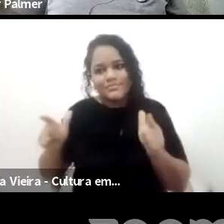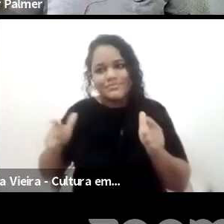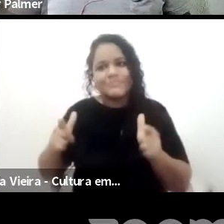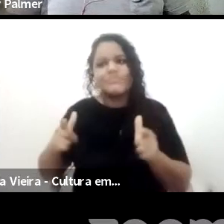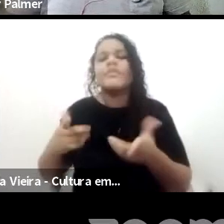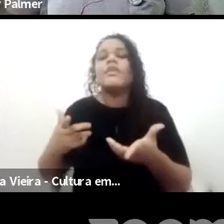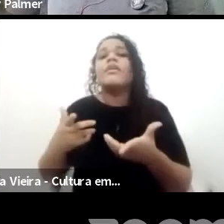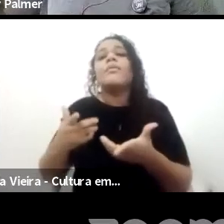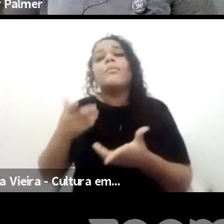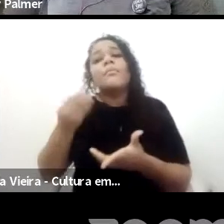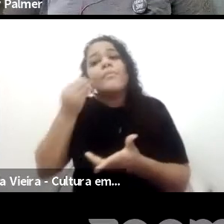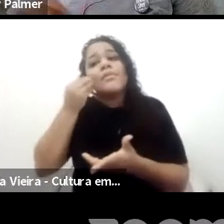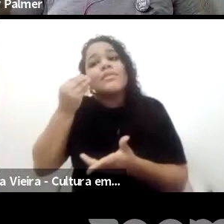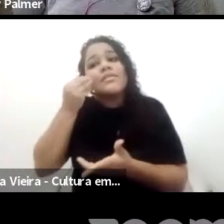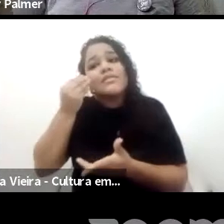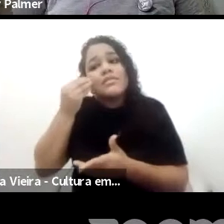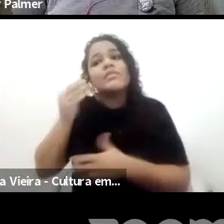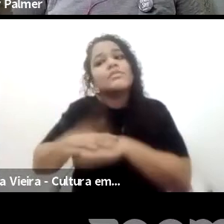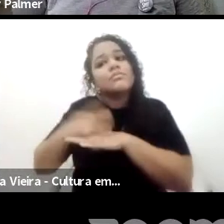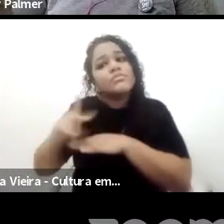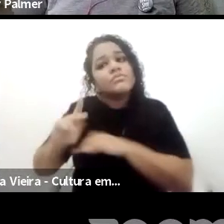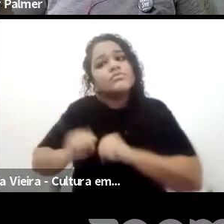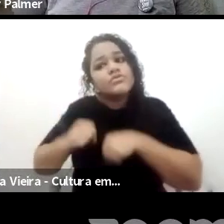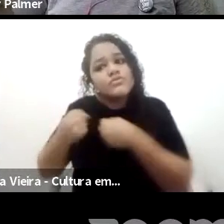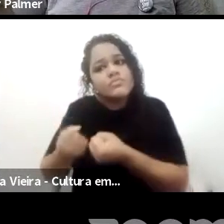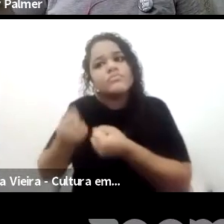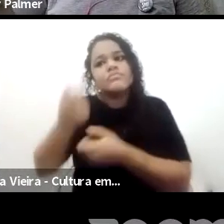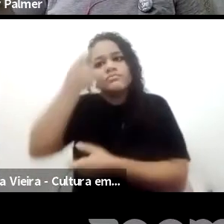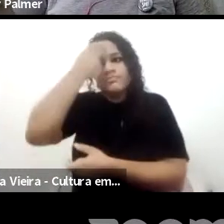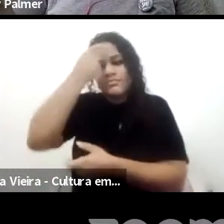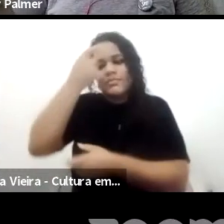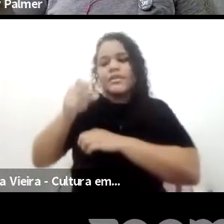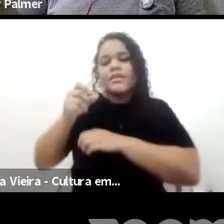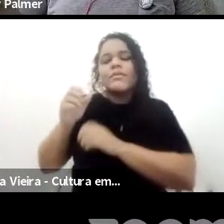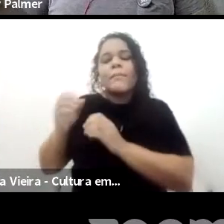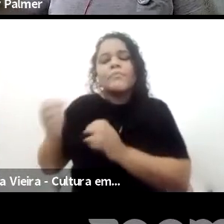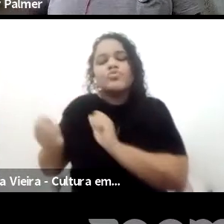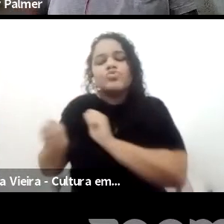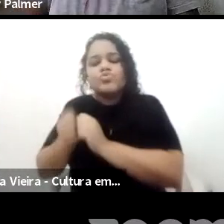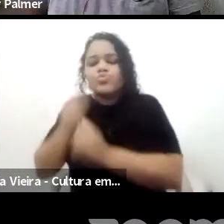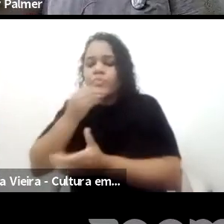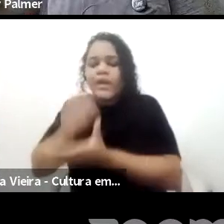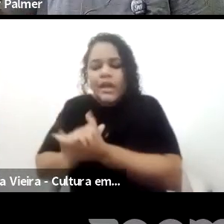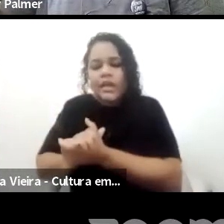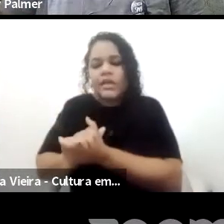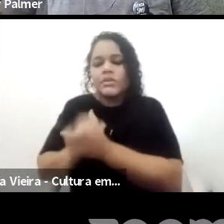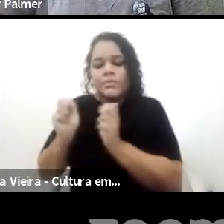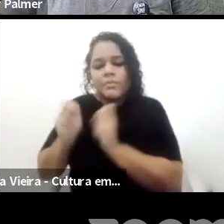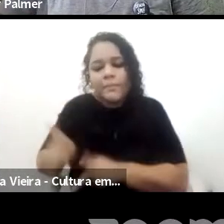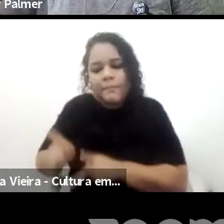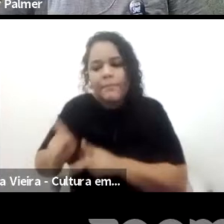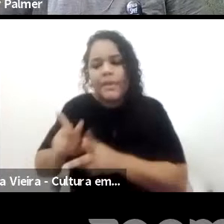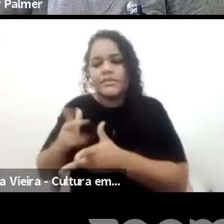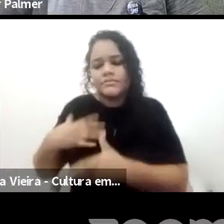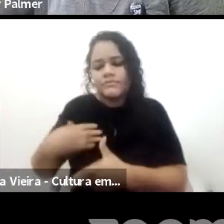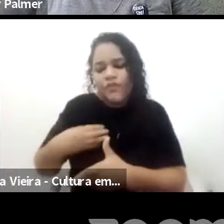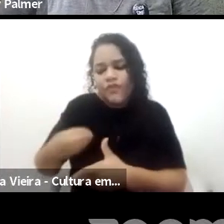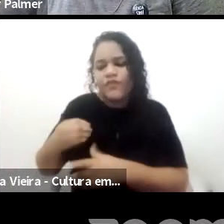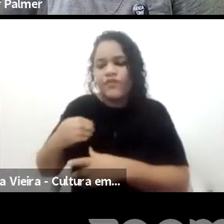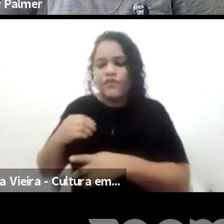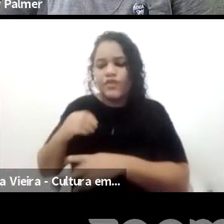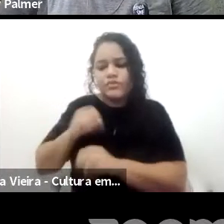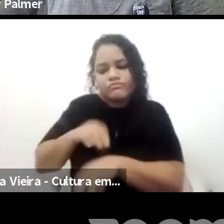paz com seus maridos, de educar os seus filhos na virtude e administrar com a economia o governo das suas